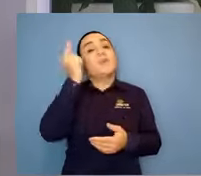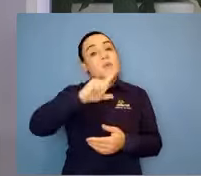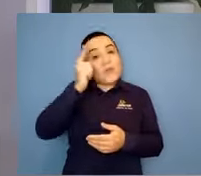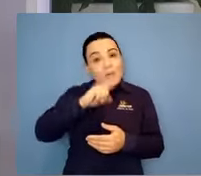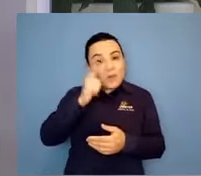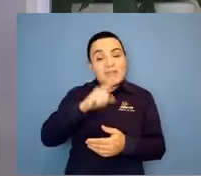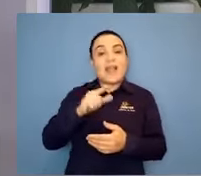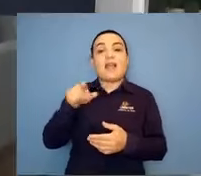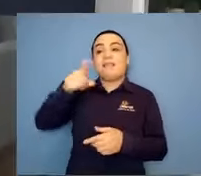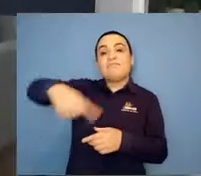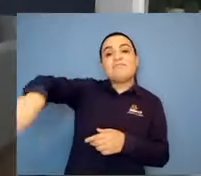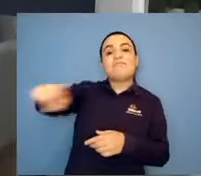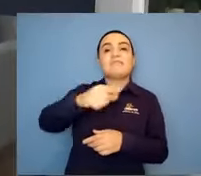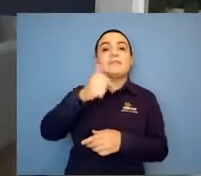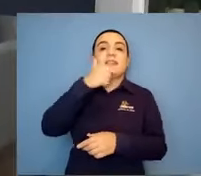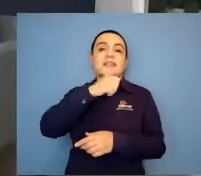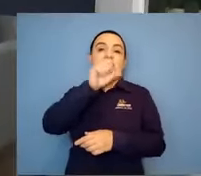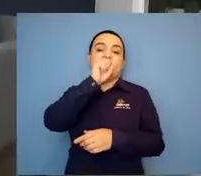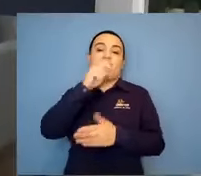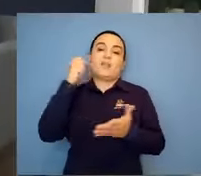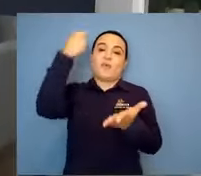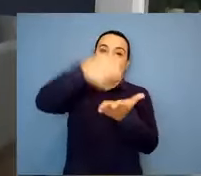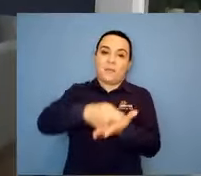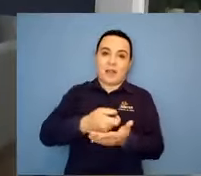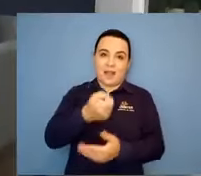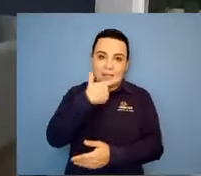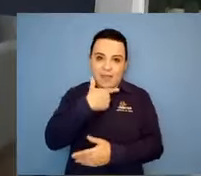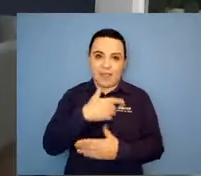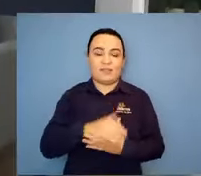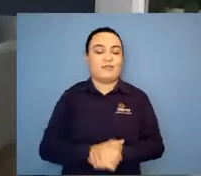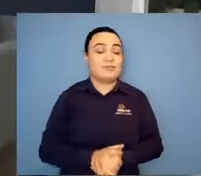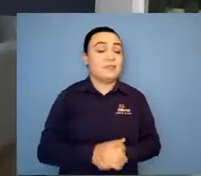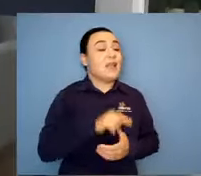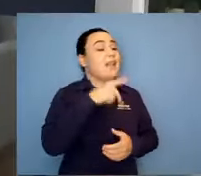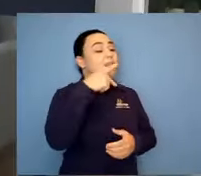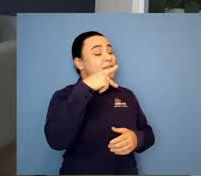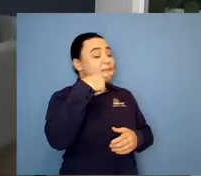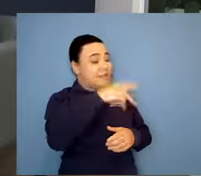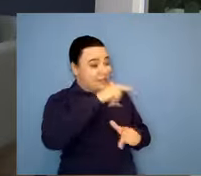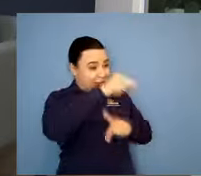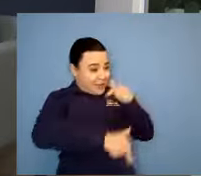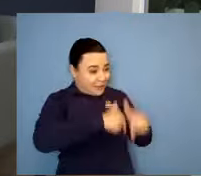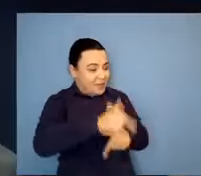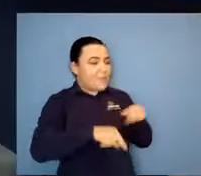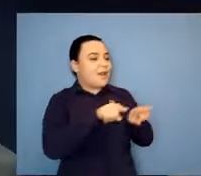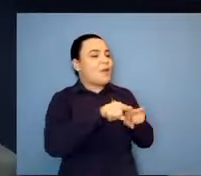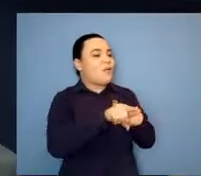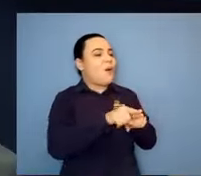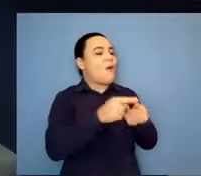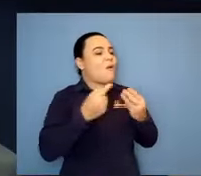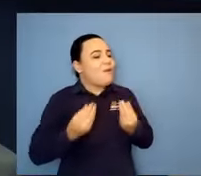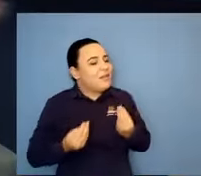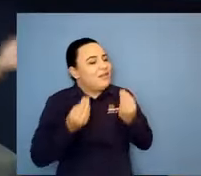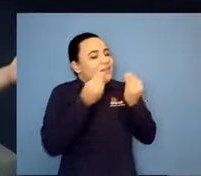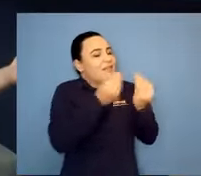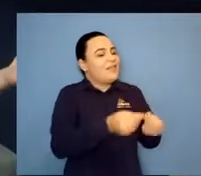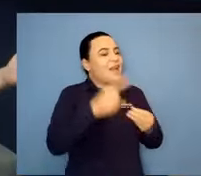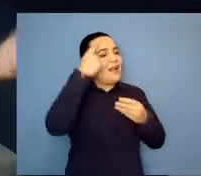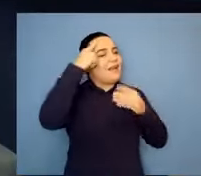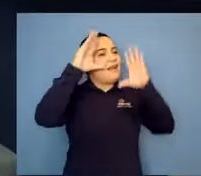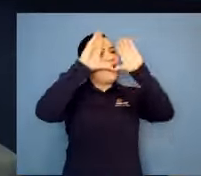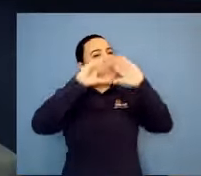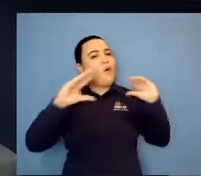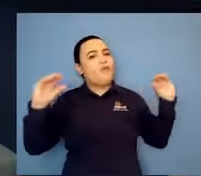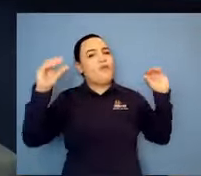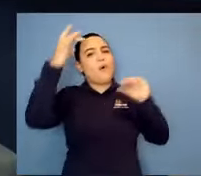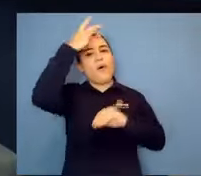com essa ação. E esse trabalho todo que a gente está aqui comentando é uma parte, né? Porque a gente esqueceu de falar